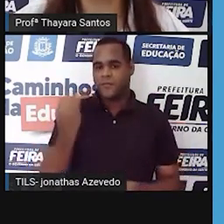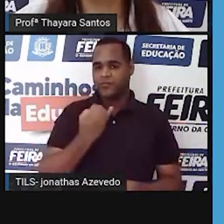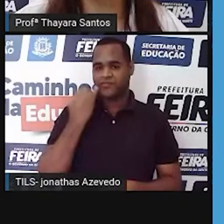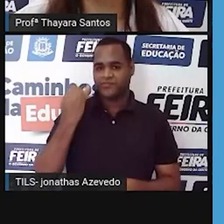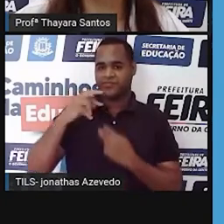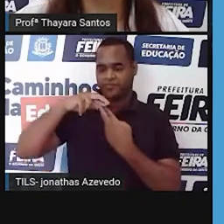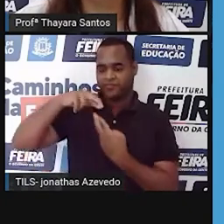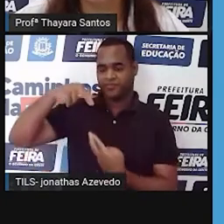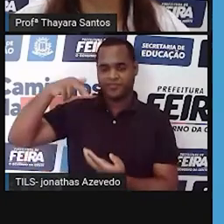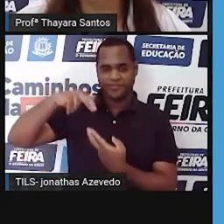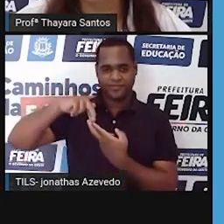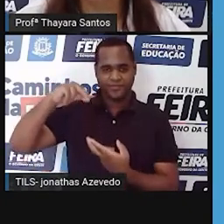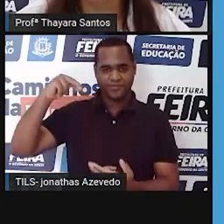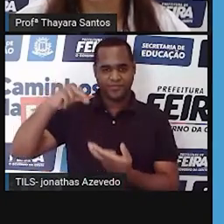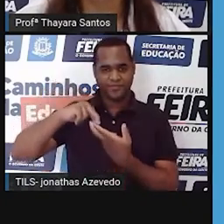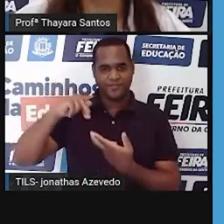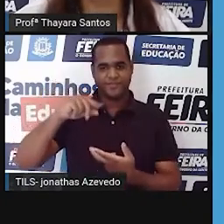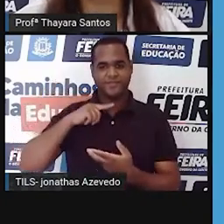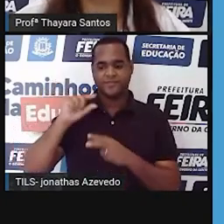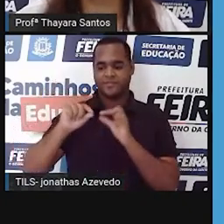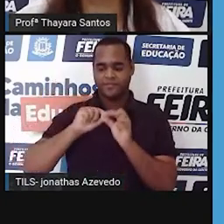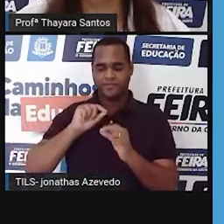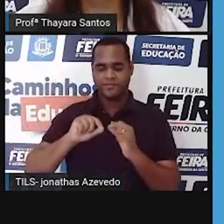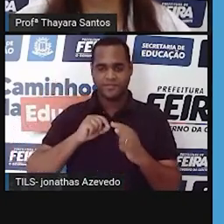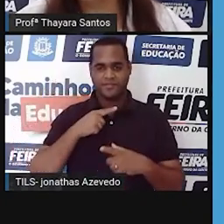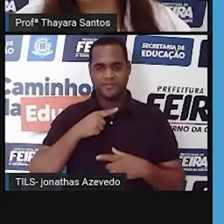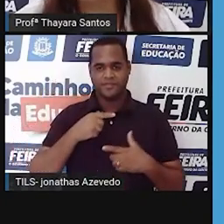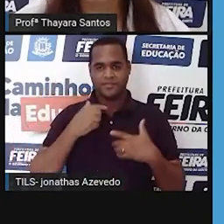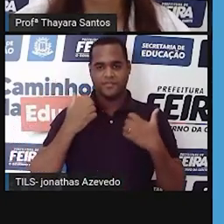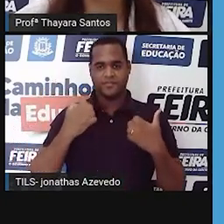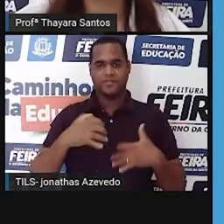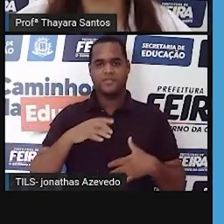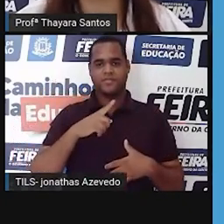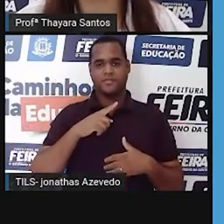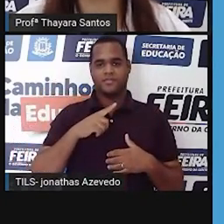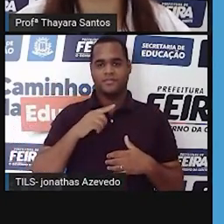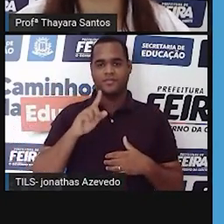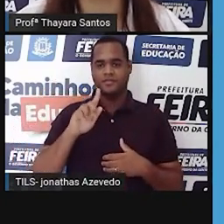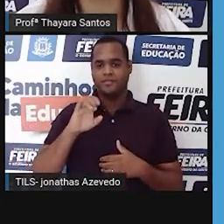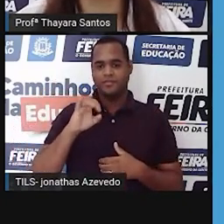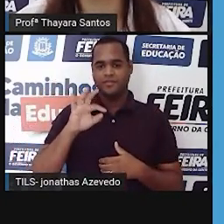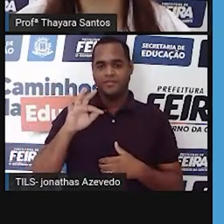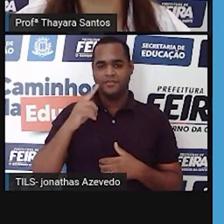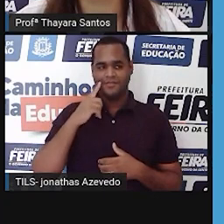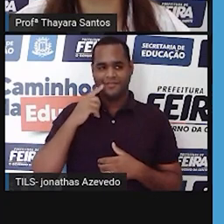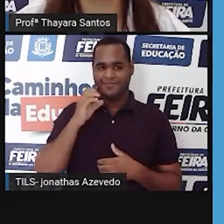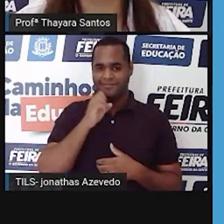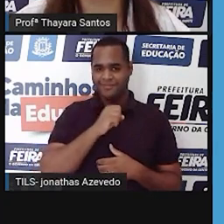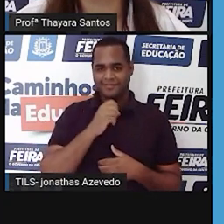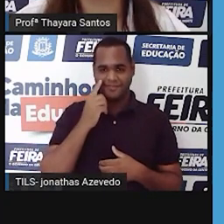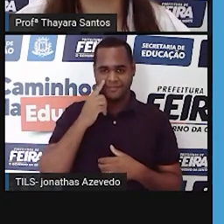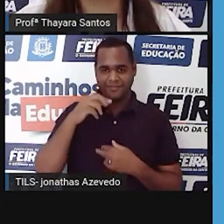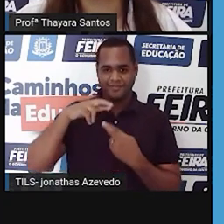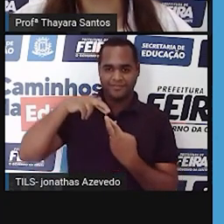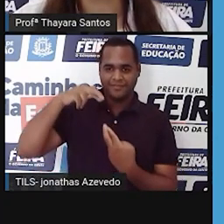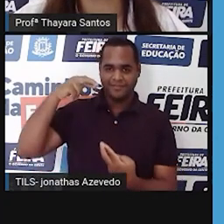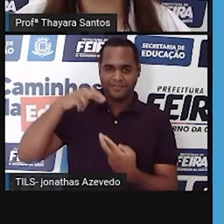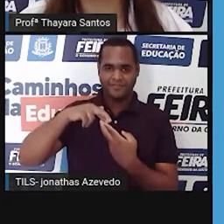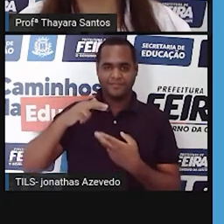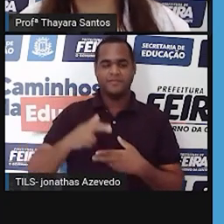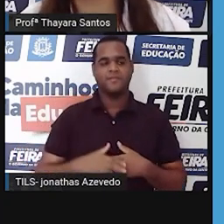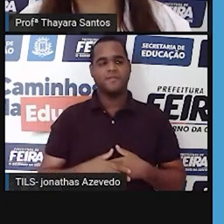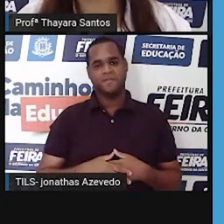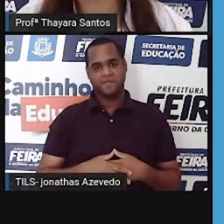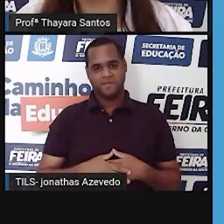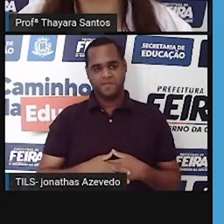sobre a descoberta do material genético, por isso que está aí esse gif aí bonitinho no material genético. Então